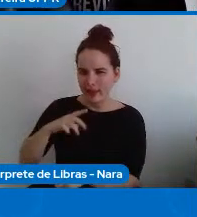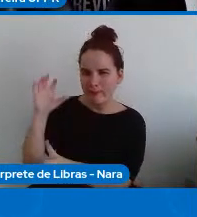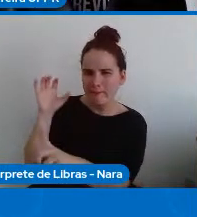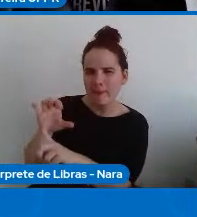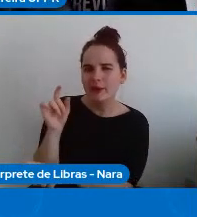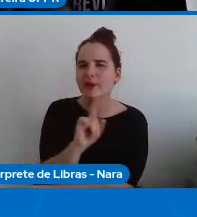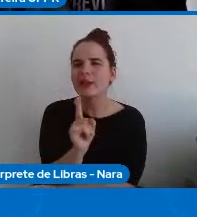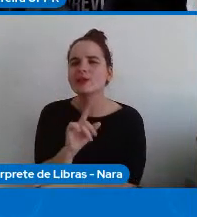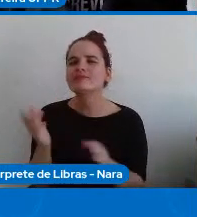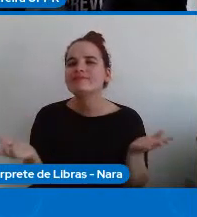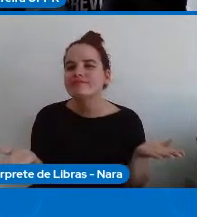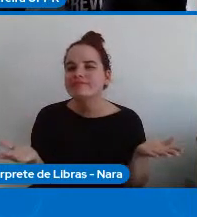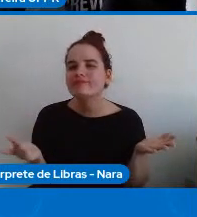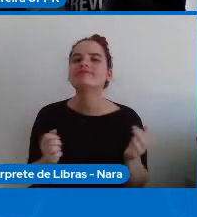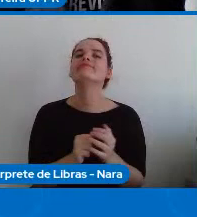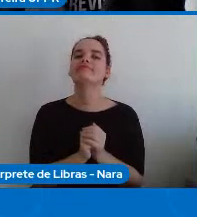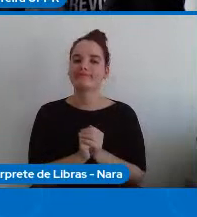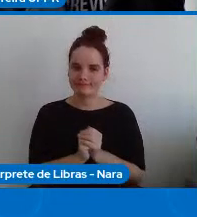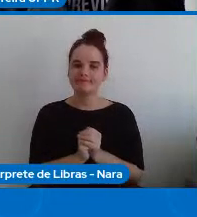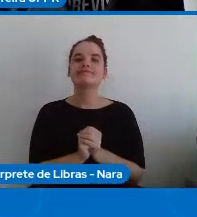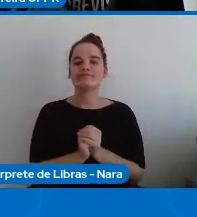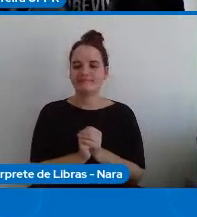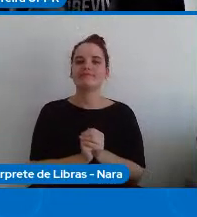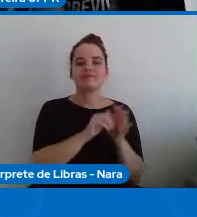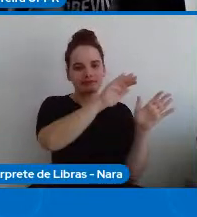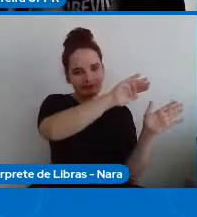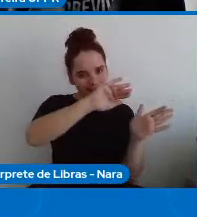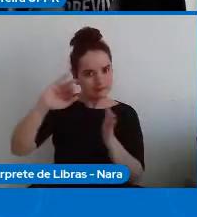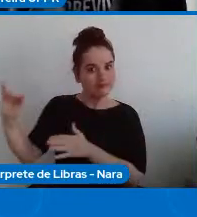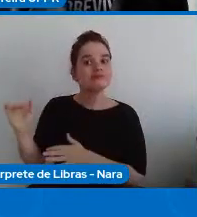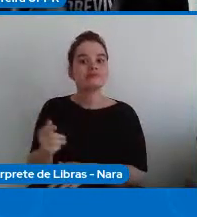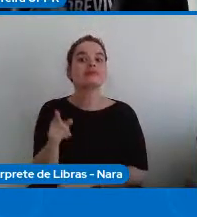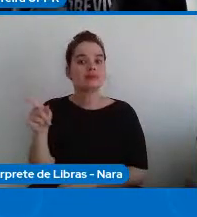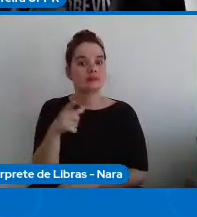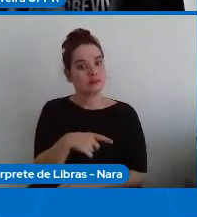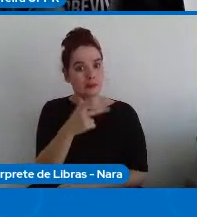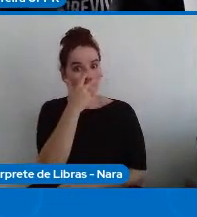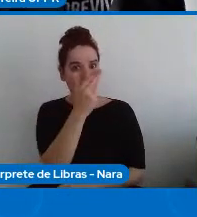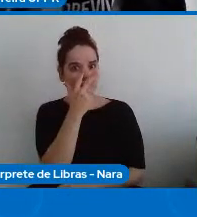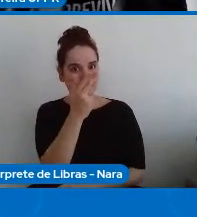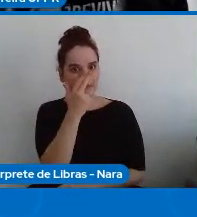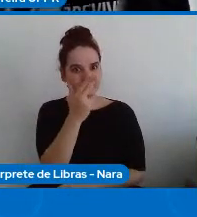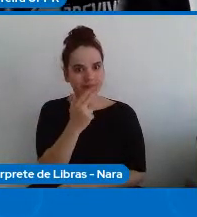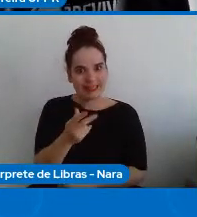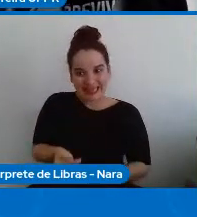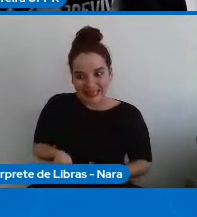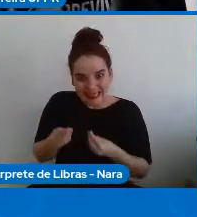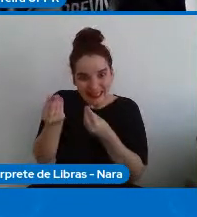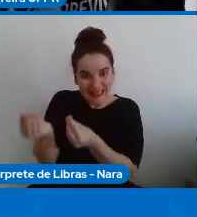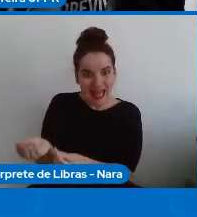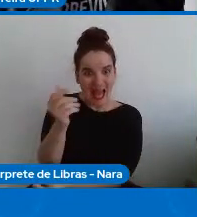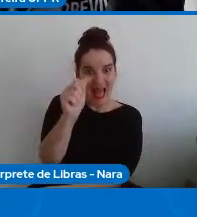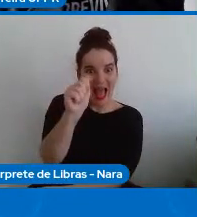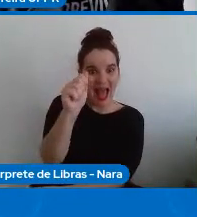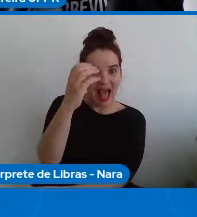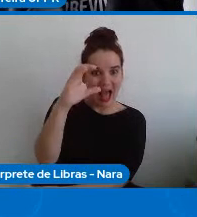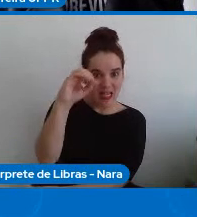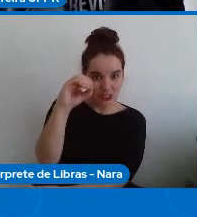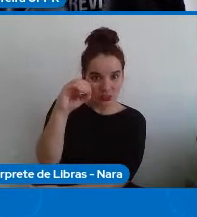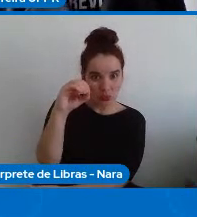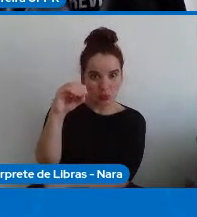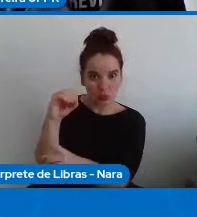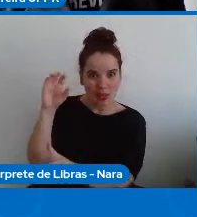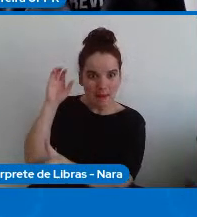Adiantando a história, a introdução do machado de aço foi considerada um dos elementos mais desastrosos no contato com a tribo.